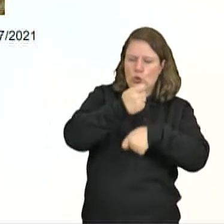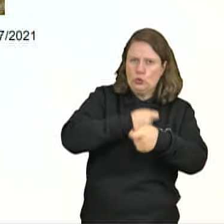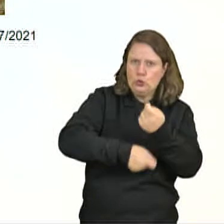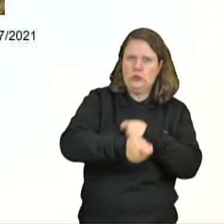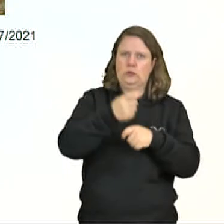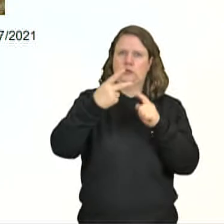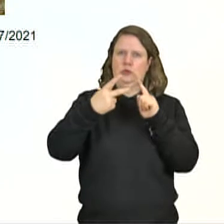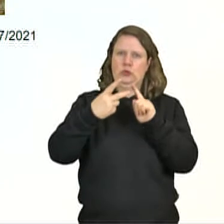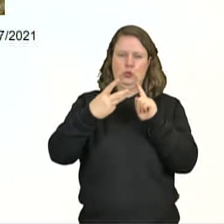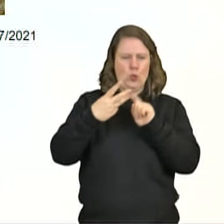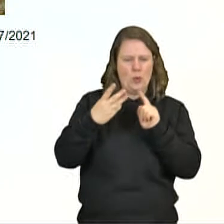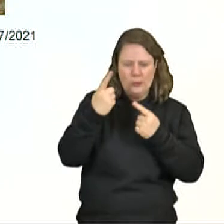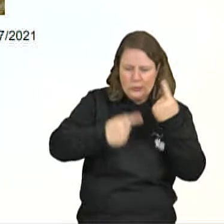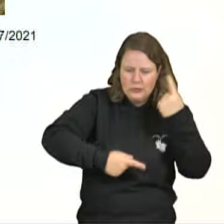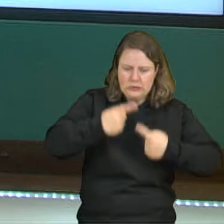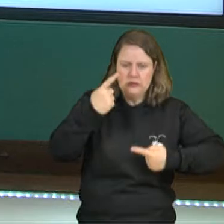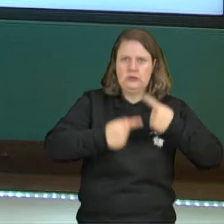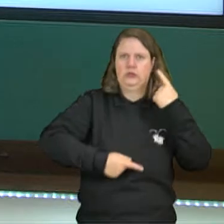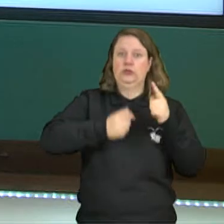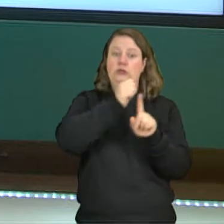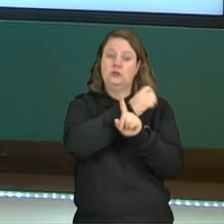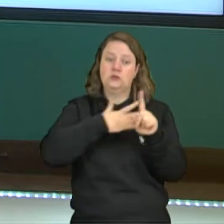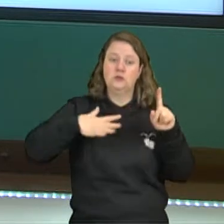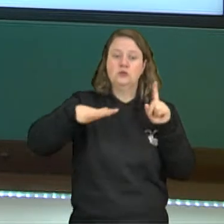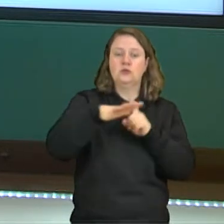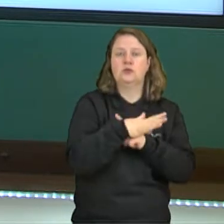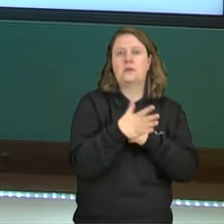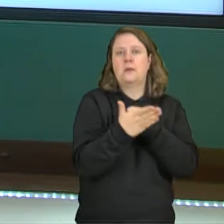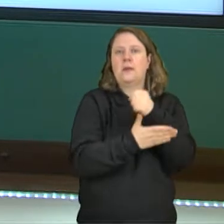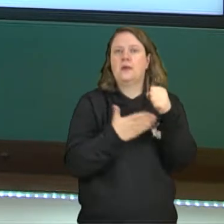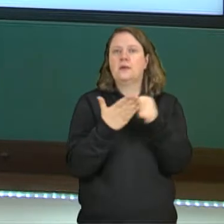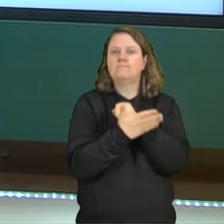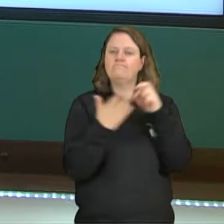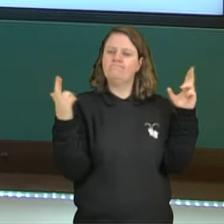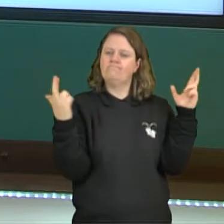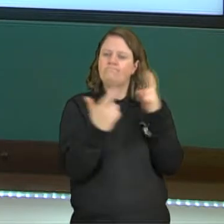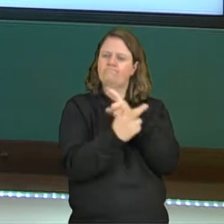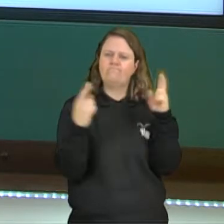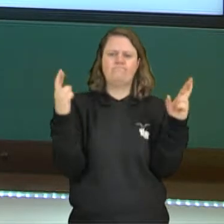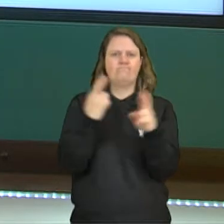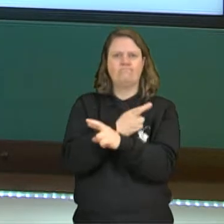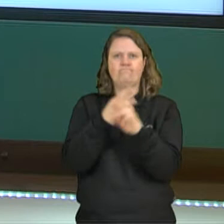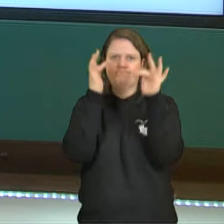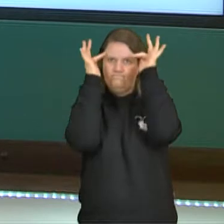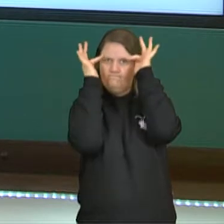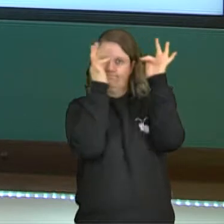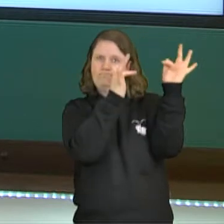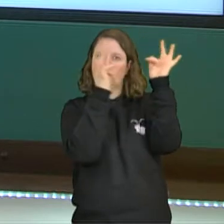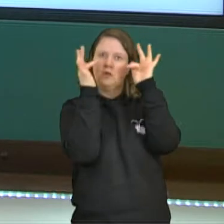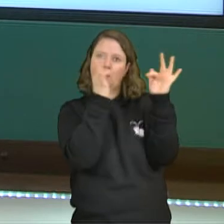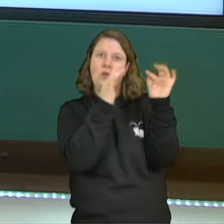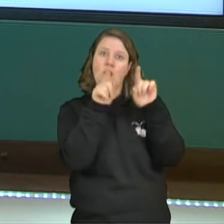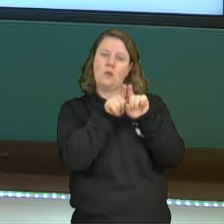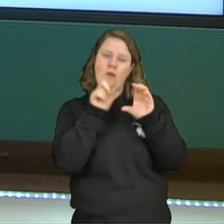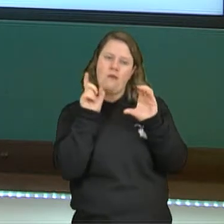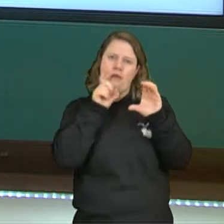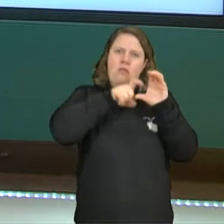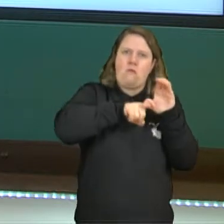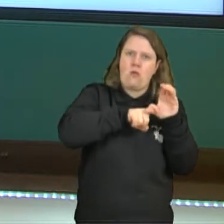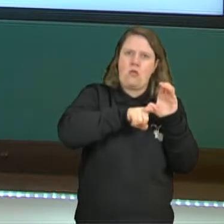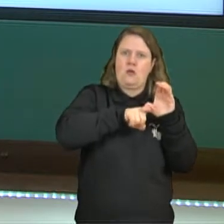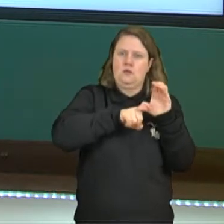ele é um sistema social, baseado nesses laços de fidelidade e de dependência entre o